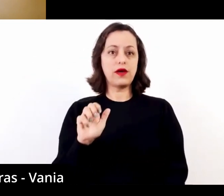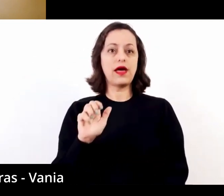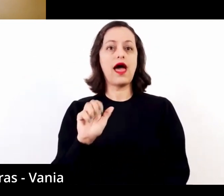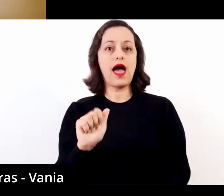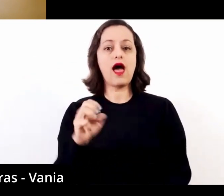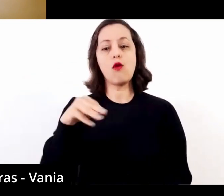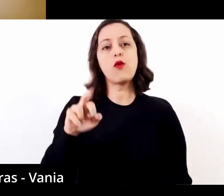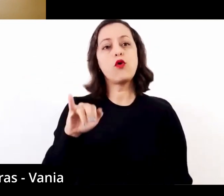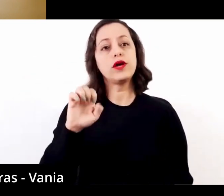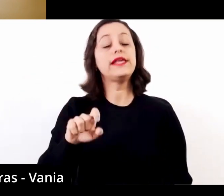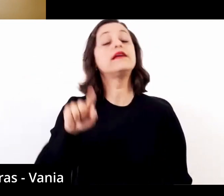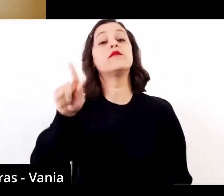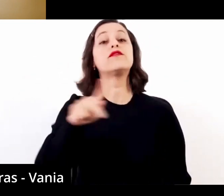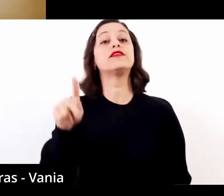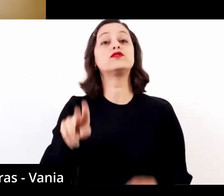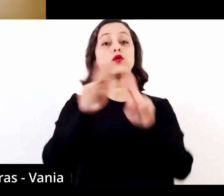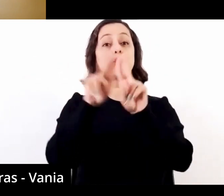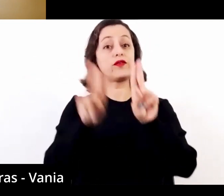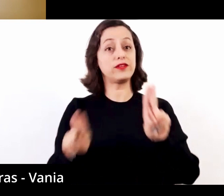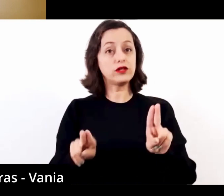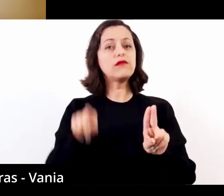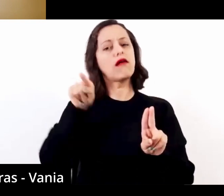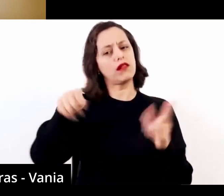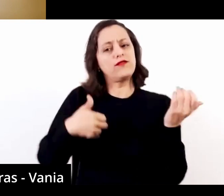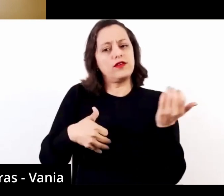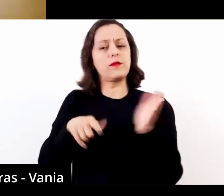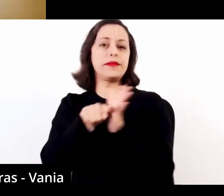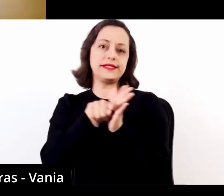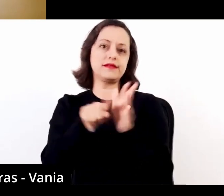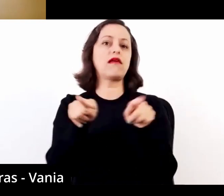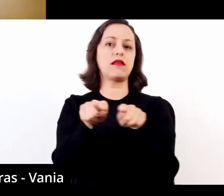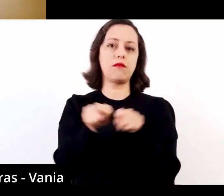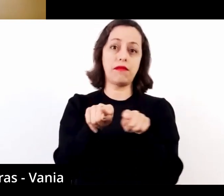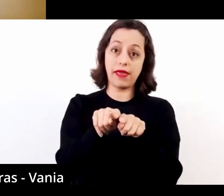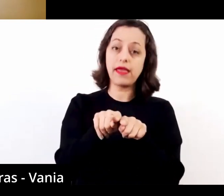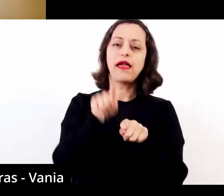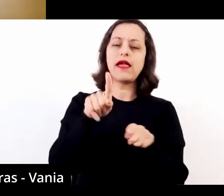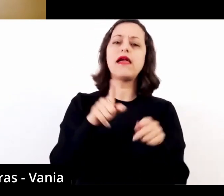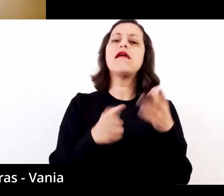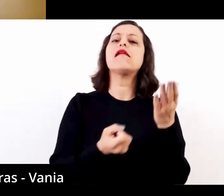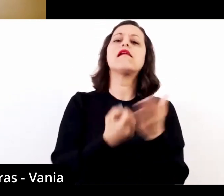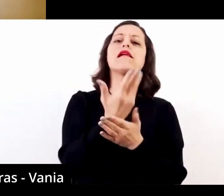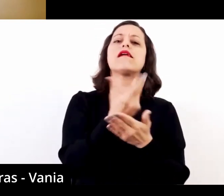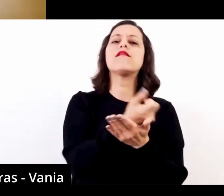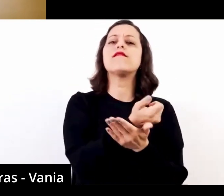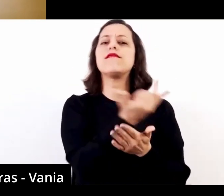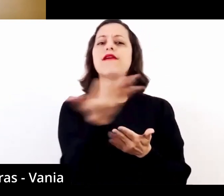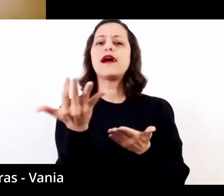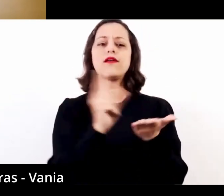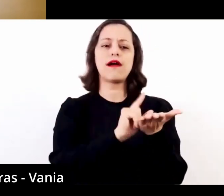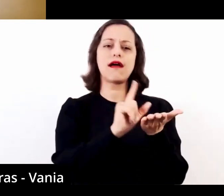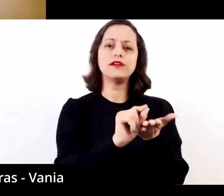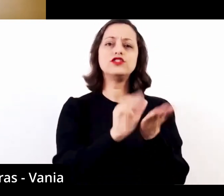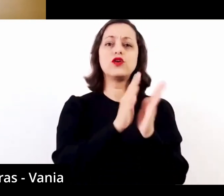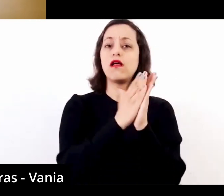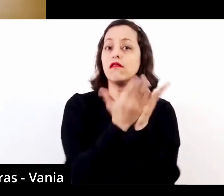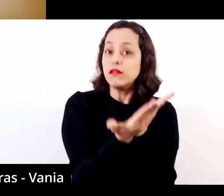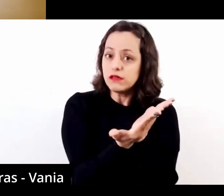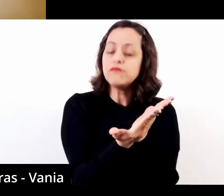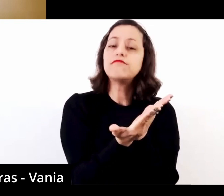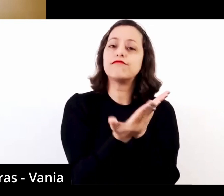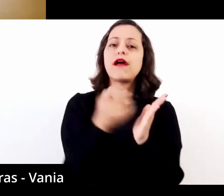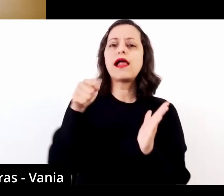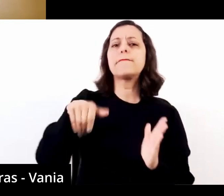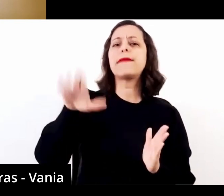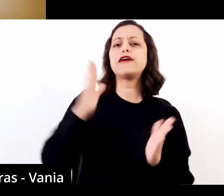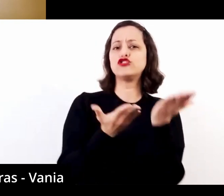violonista e pesquisador, autor de dezenas de artigos e livros e foi o mais jovem autor a